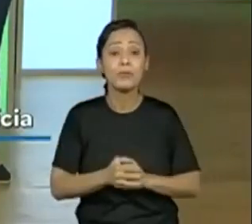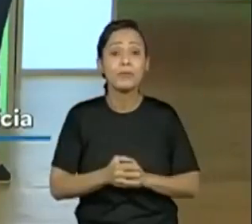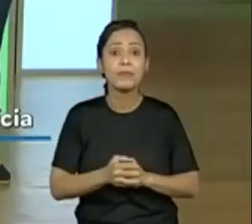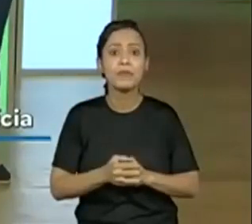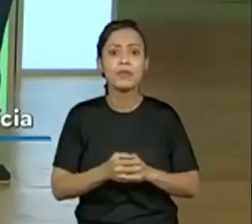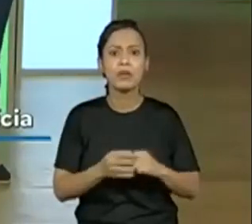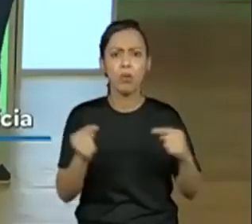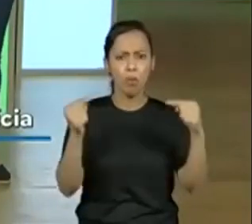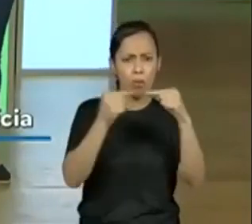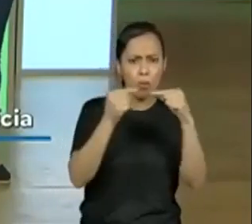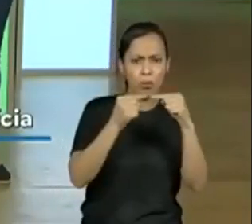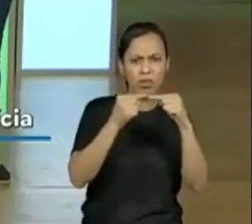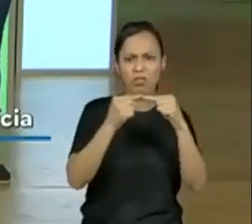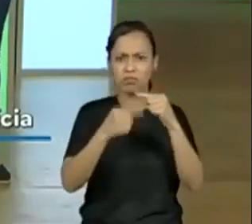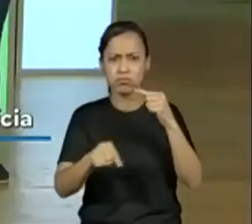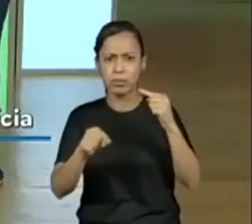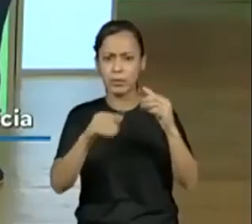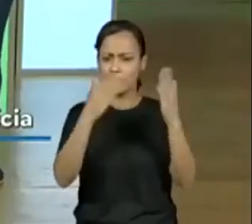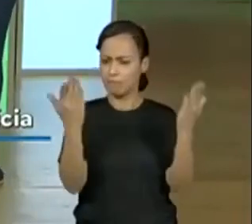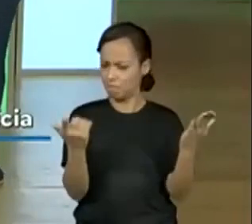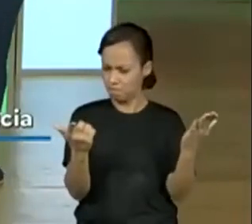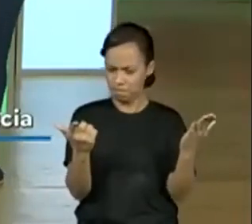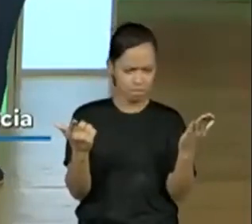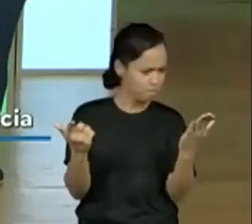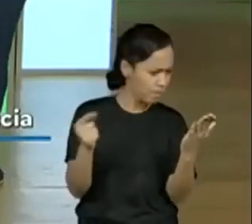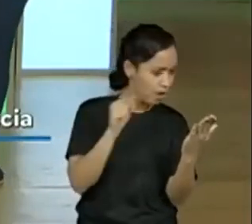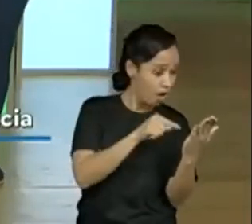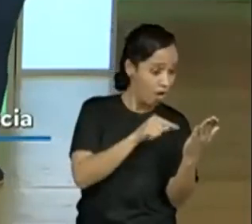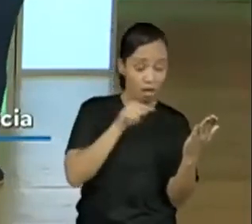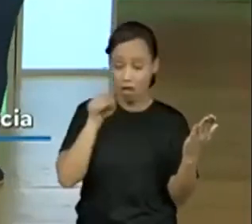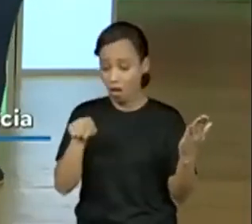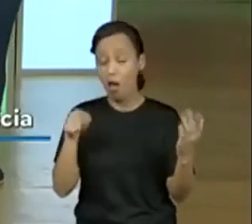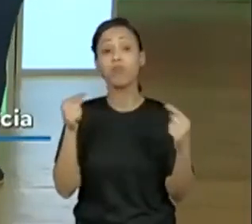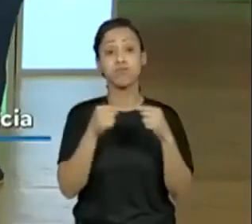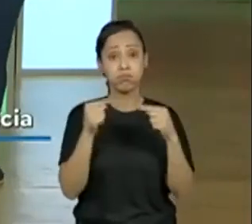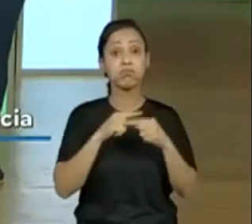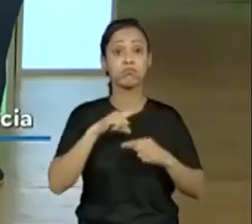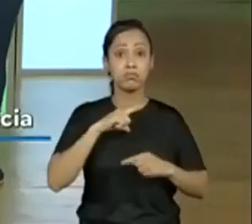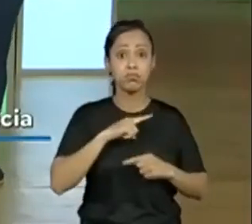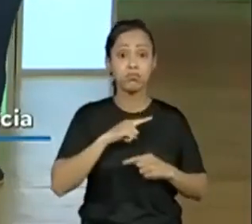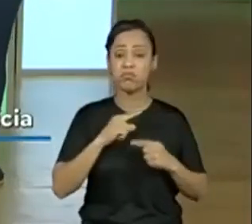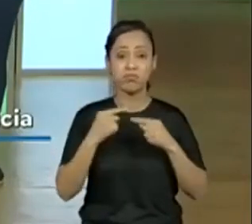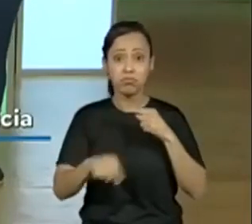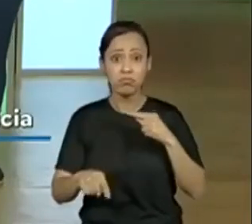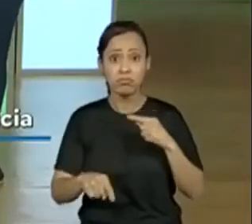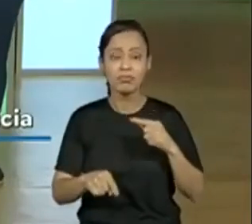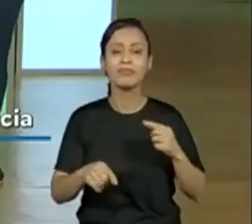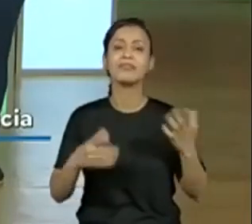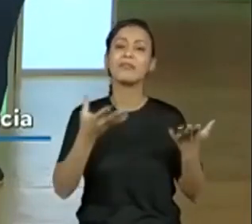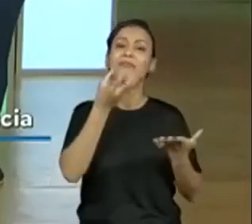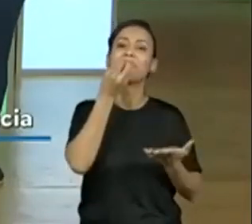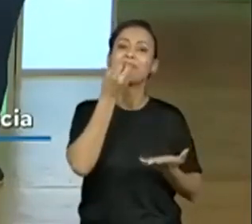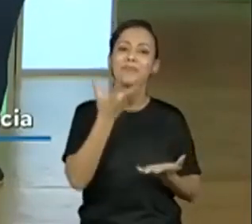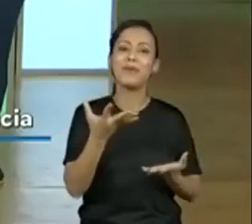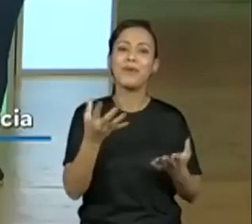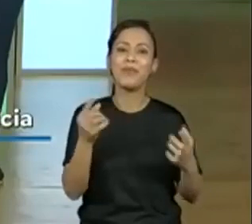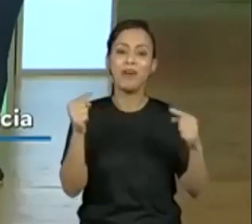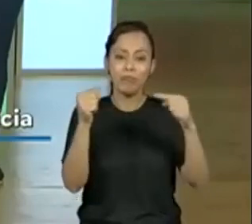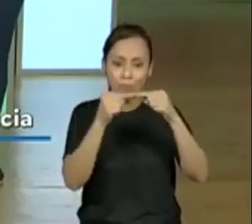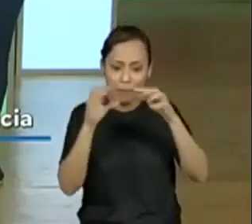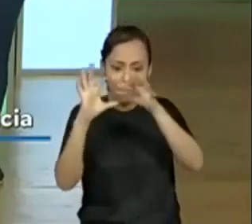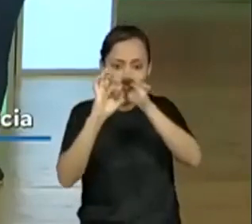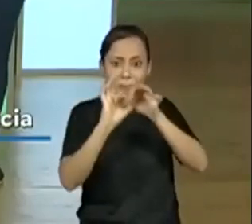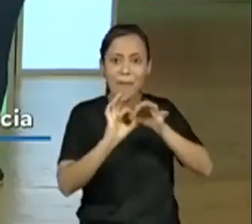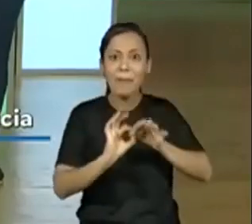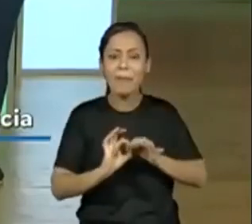entre eles, se eles ajudam a entender. Bem legal, gostei, professora Joyce. Você usou uma palavra bem legal, é relação, né,